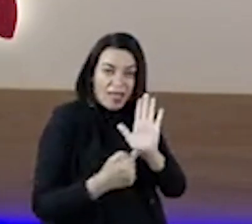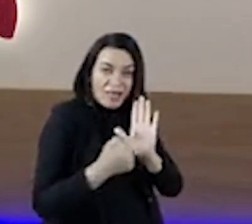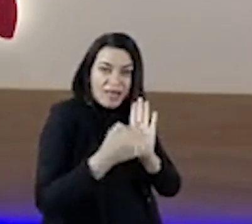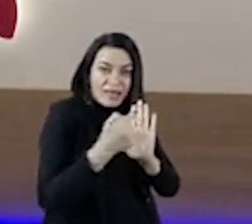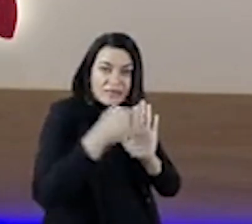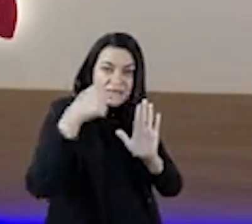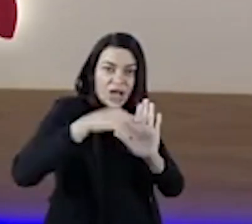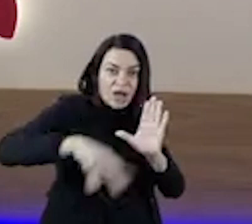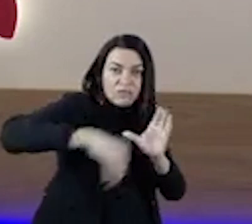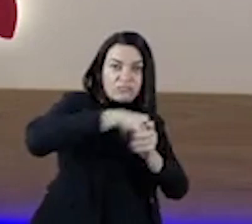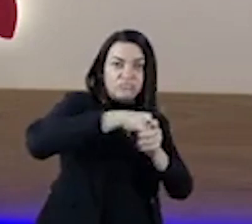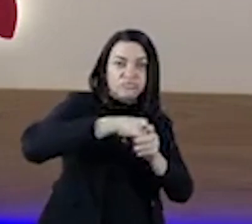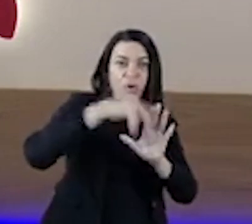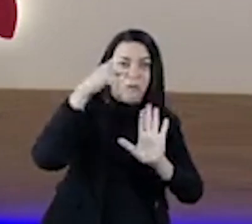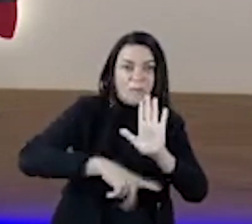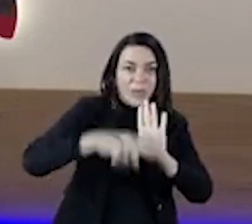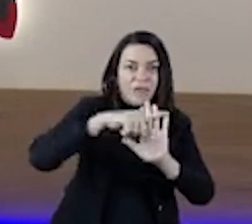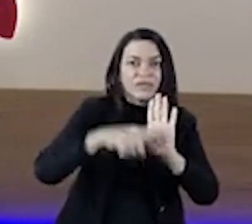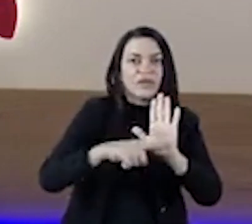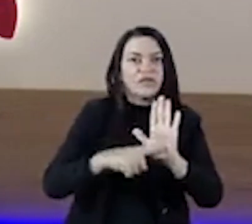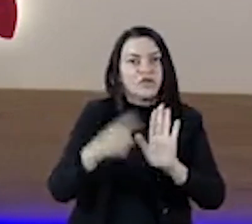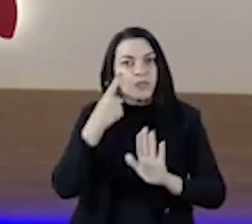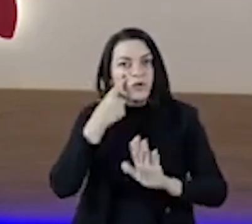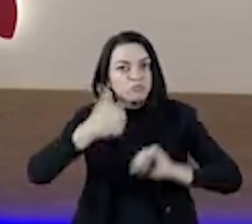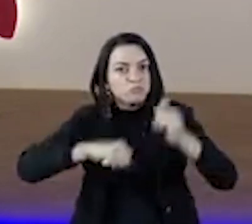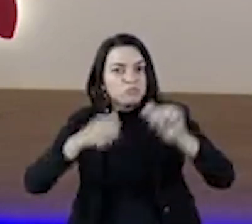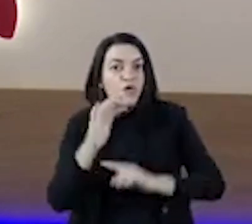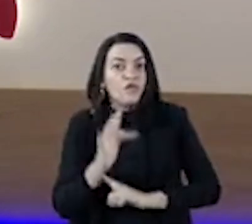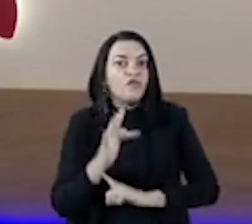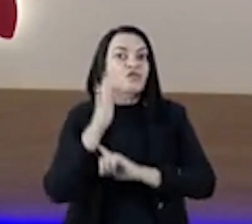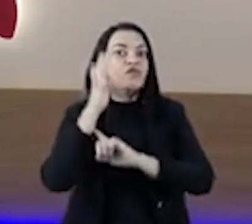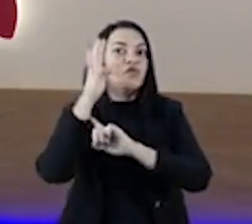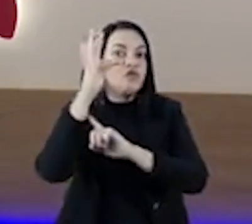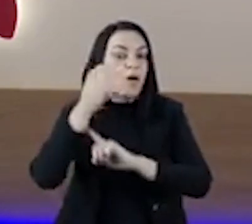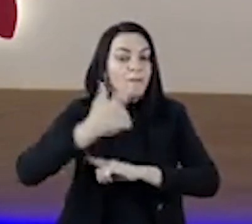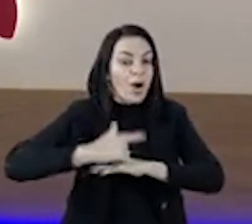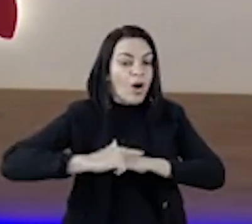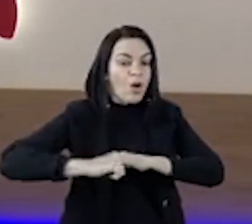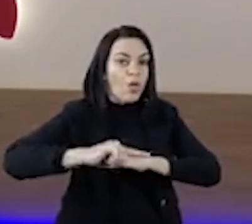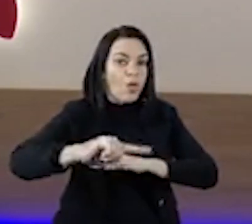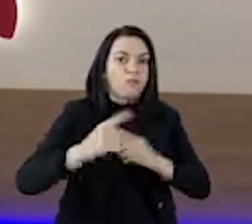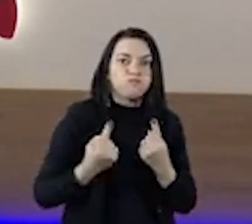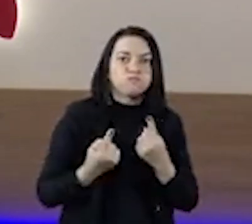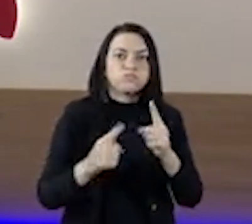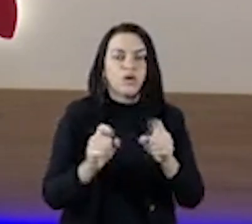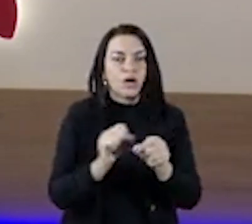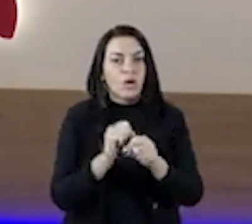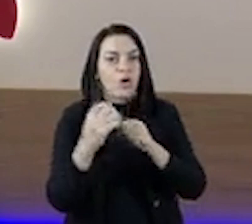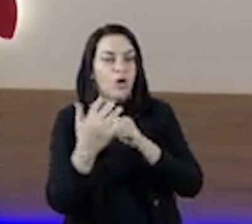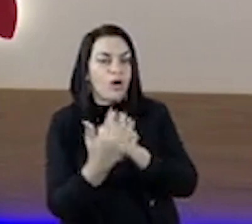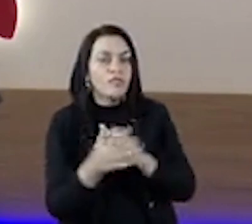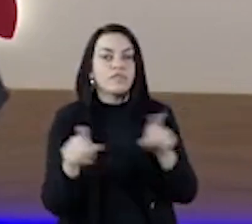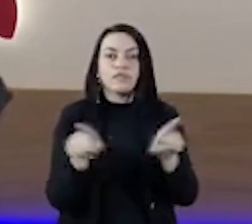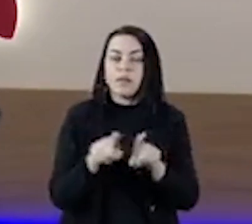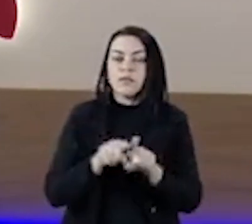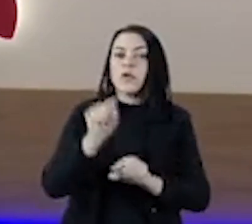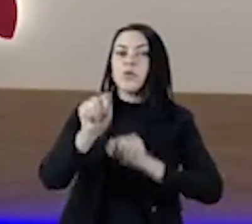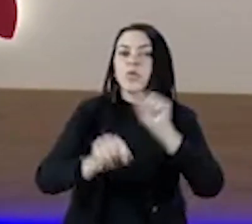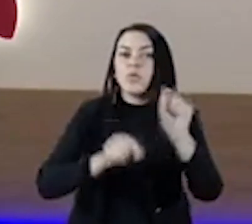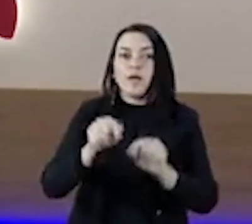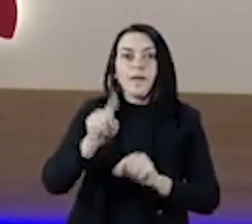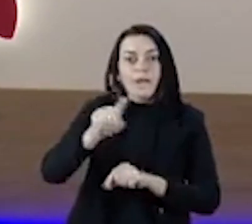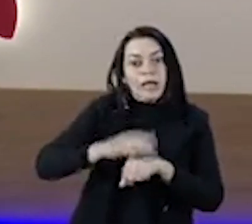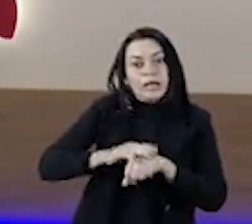ações como integrantes do planejamento do Governo do Estado Para a continuidade do enfrentamento ao coronavírus E para